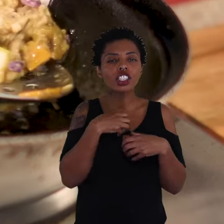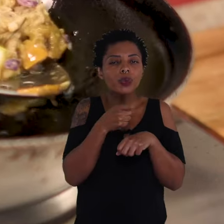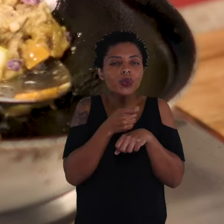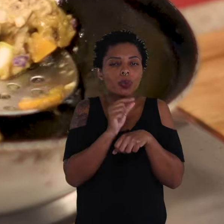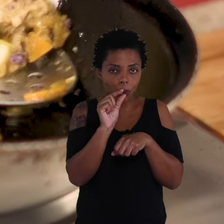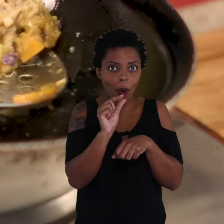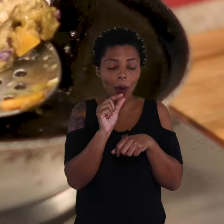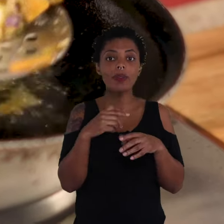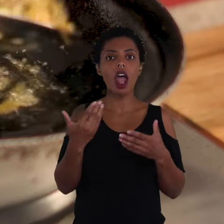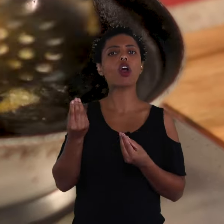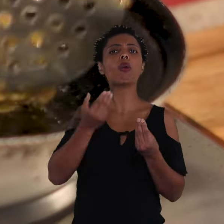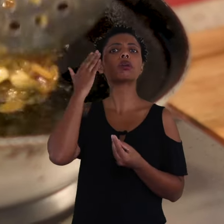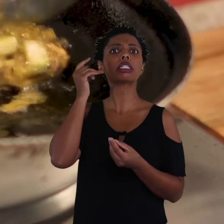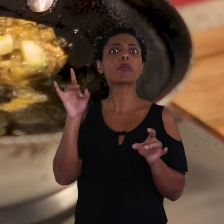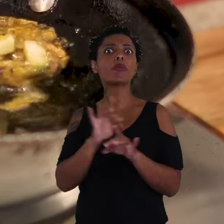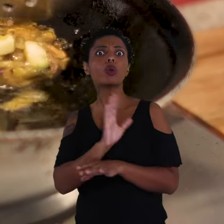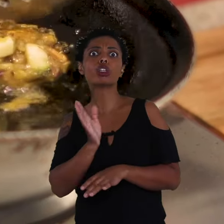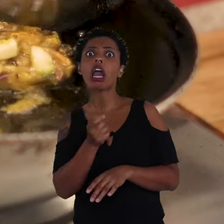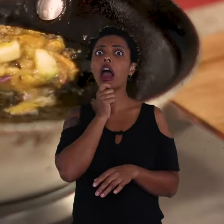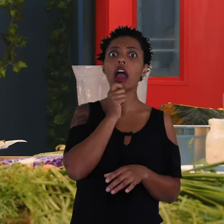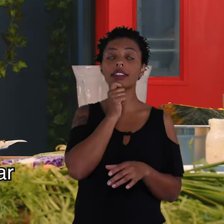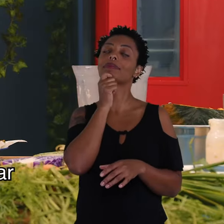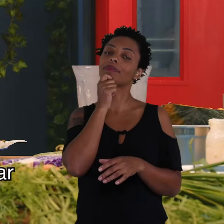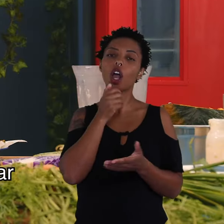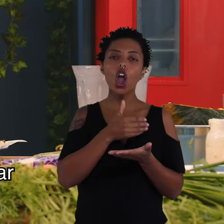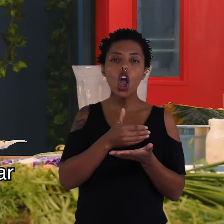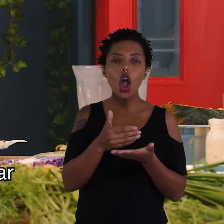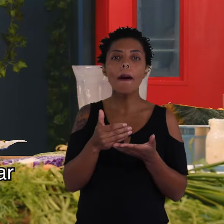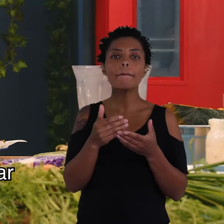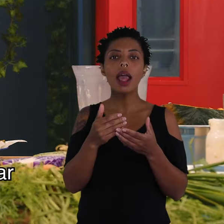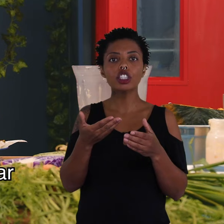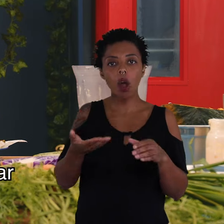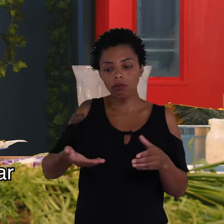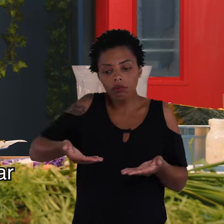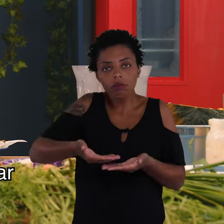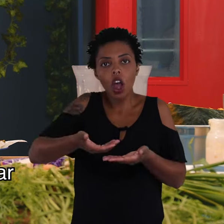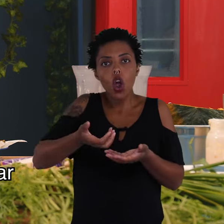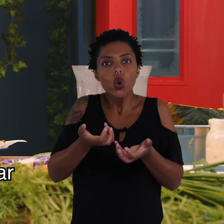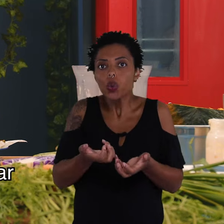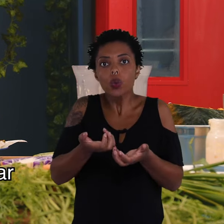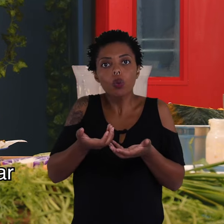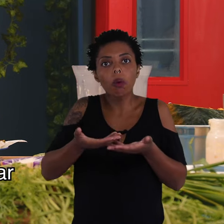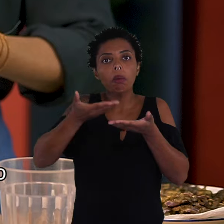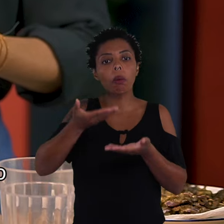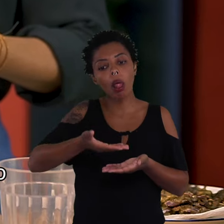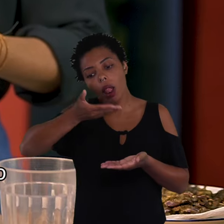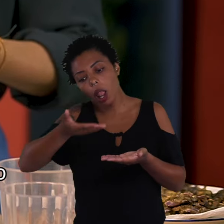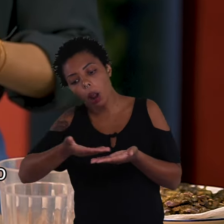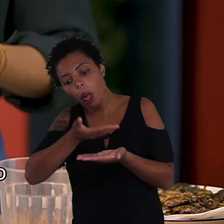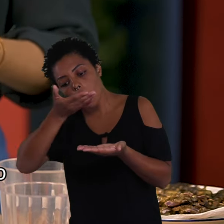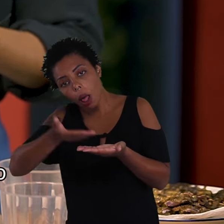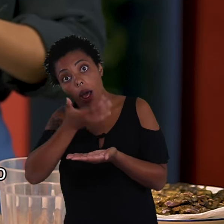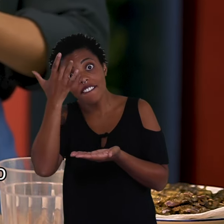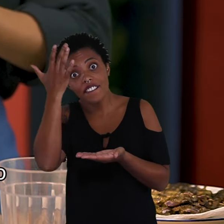quando que a gente sabe que ele já está pronto? Quando ele começa a descolar do fundo da frigideira, que ele já